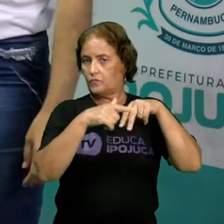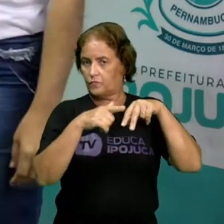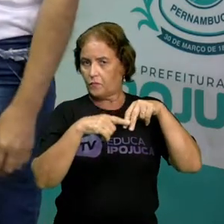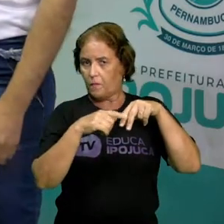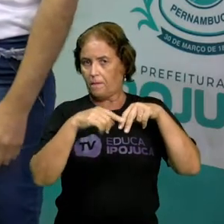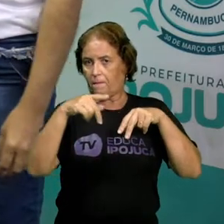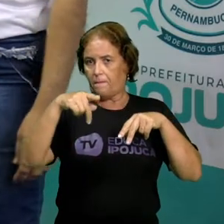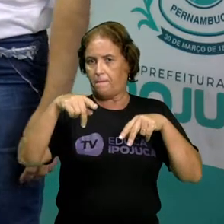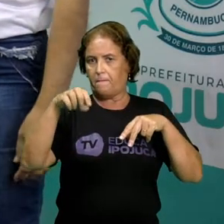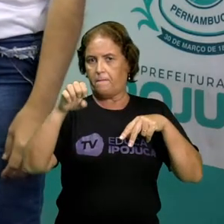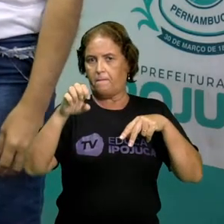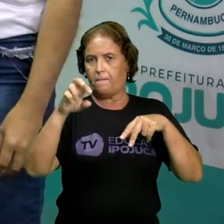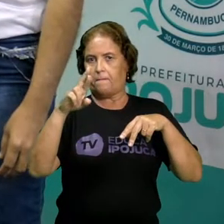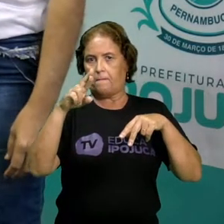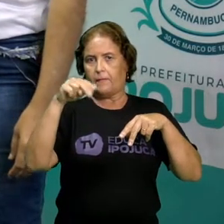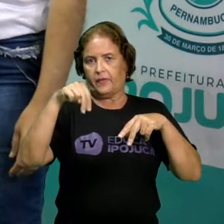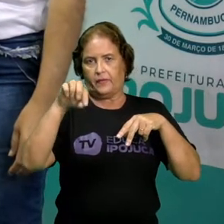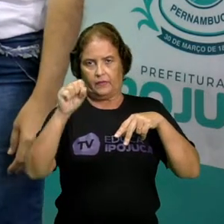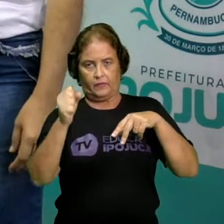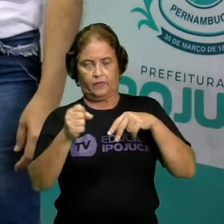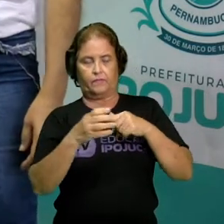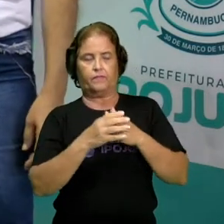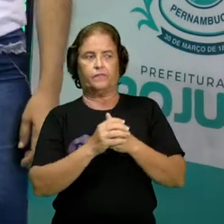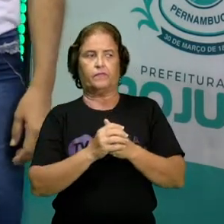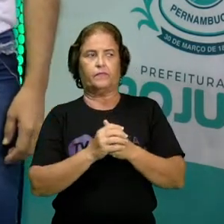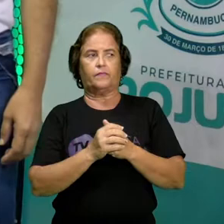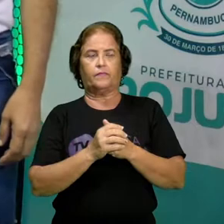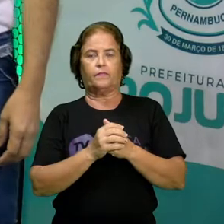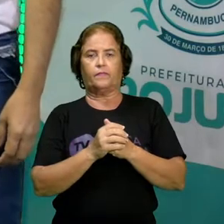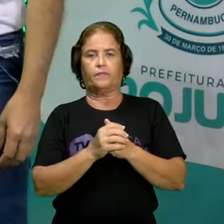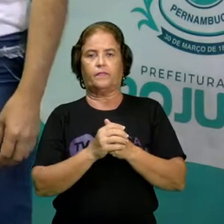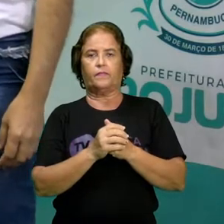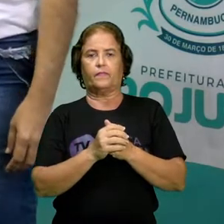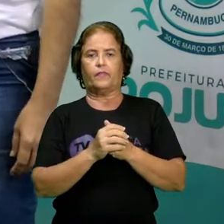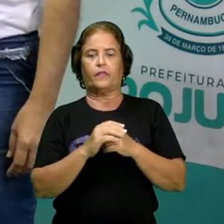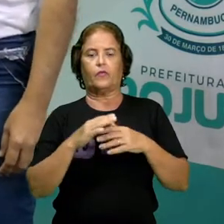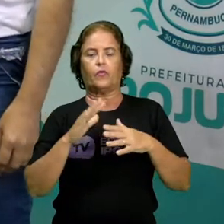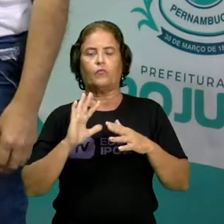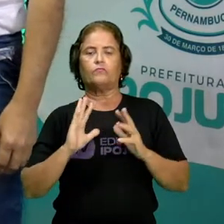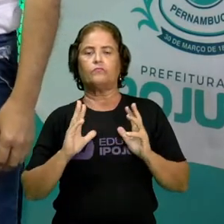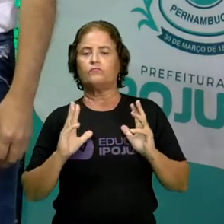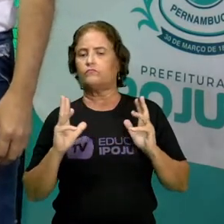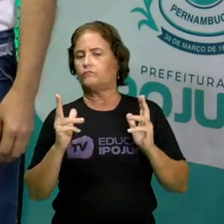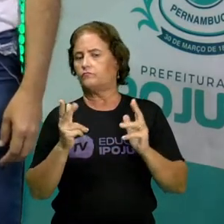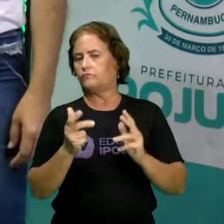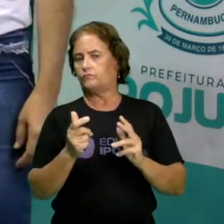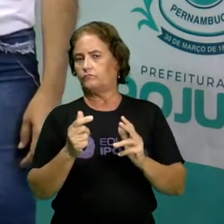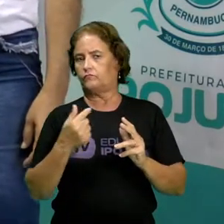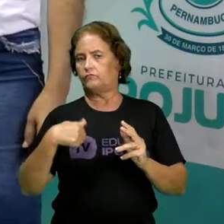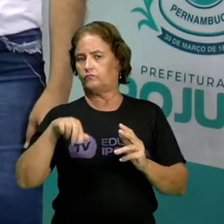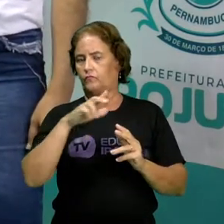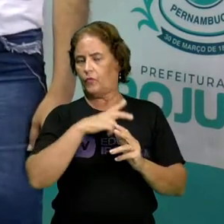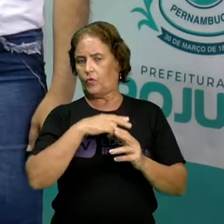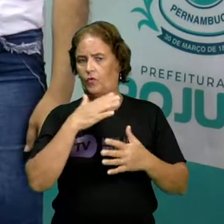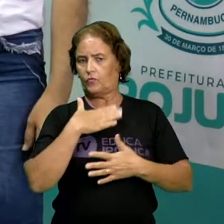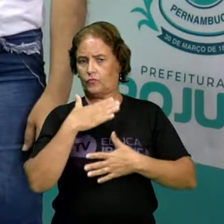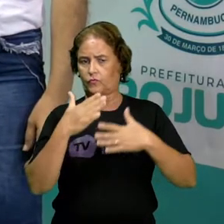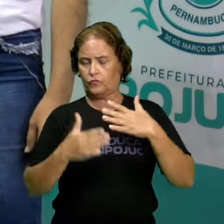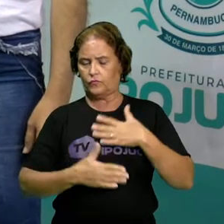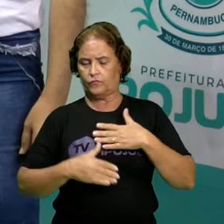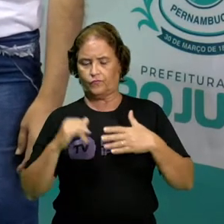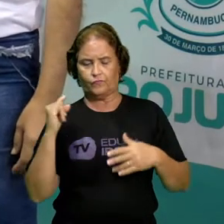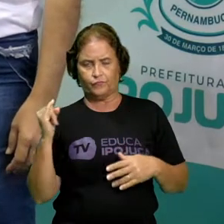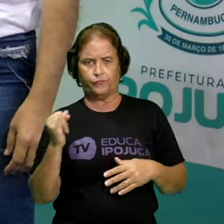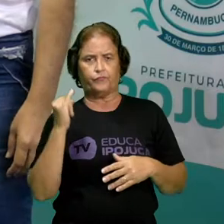pernas. Bom, o nosso corpo, ele é muito importante,